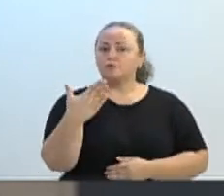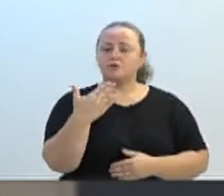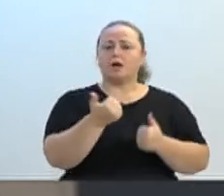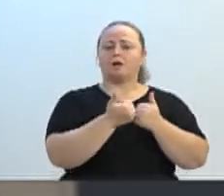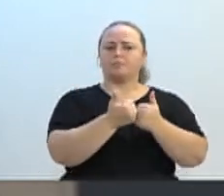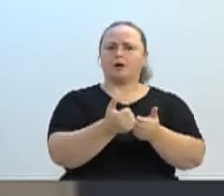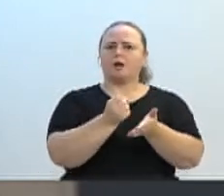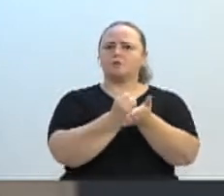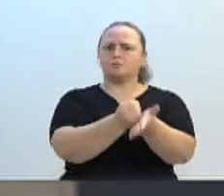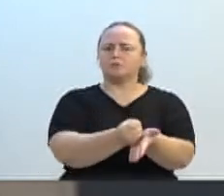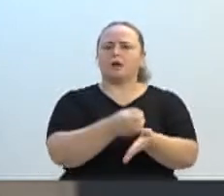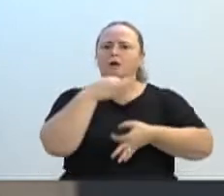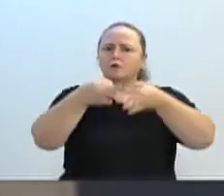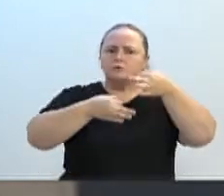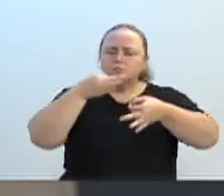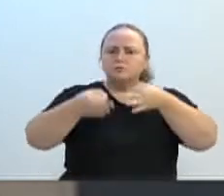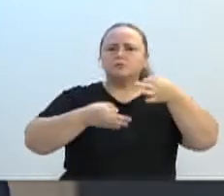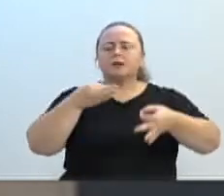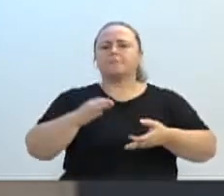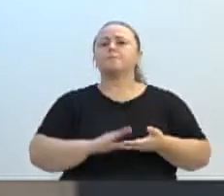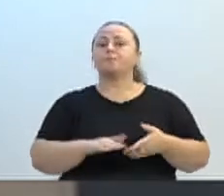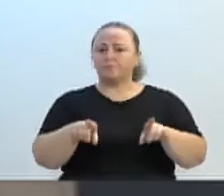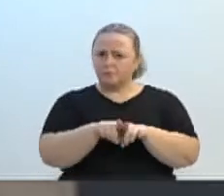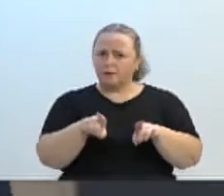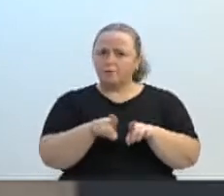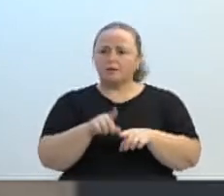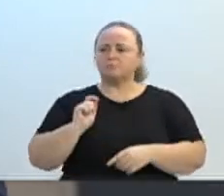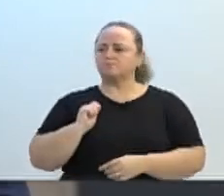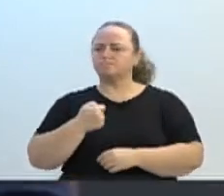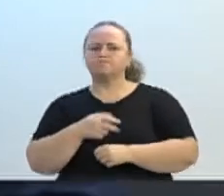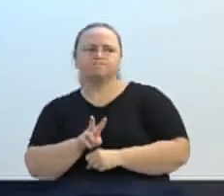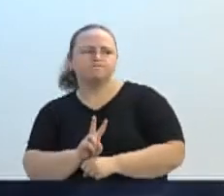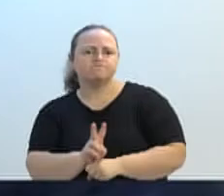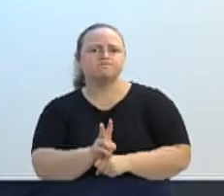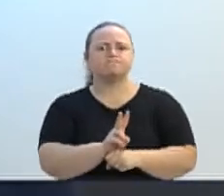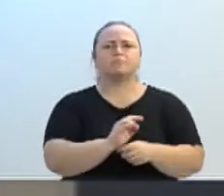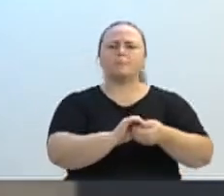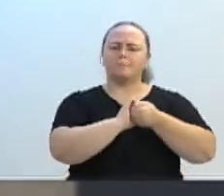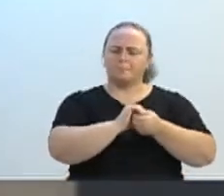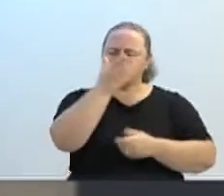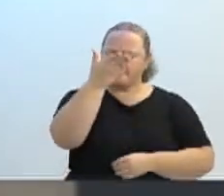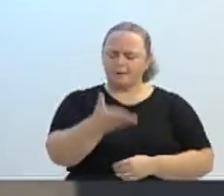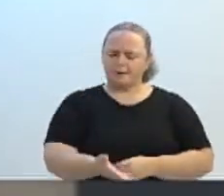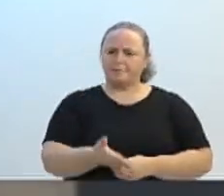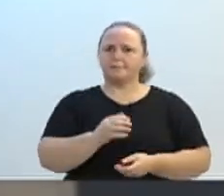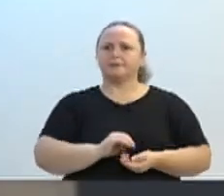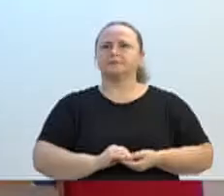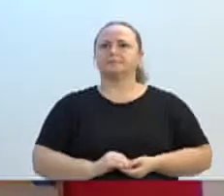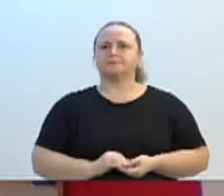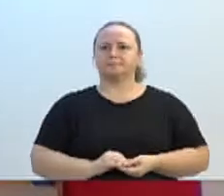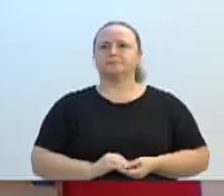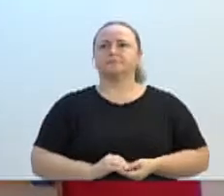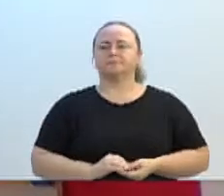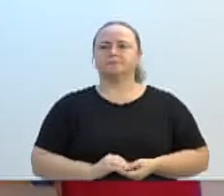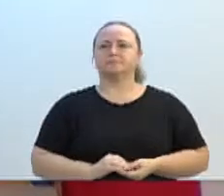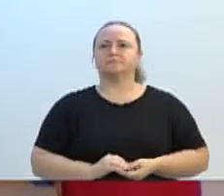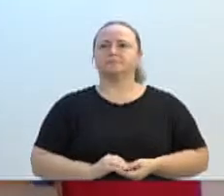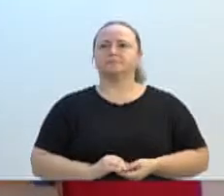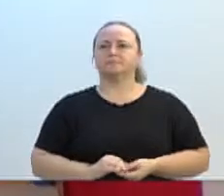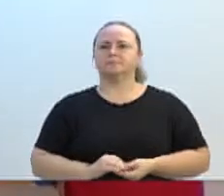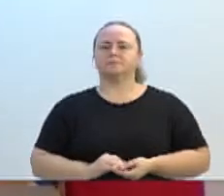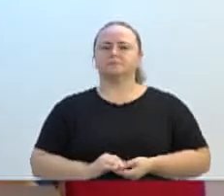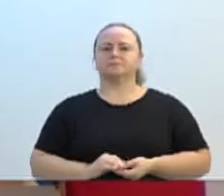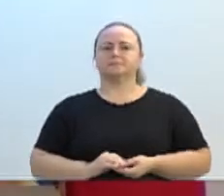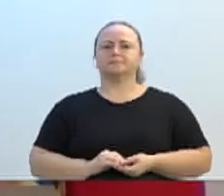ajudar, sugerir quando tem que sugerir e fiscalizar quando tem que fiscalizar. Parabéns, vereador. Obrigado, vereador. Acrescento sua fala no meu pronunciamento. Concedo a